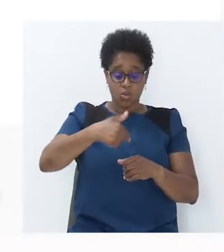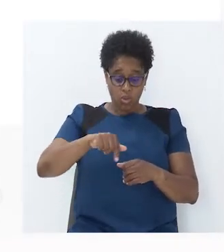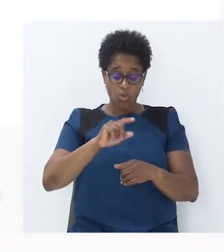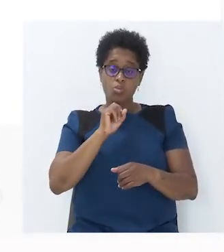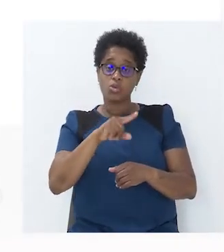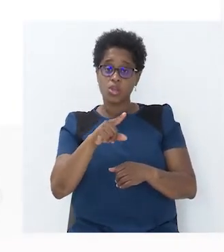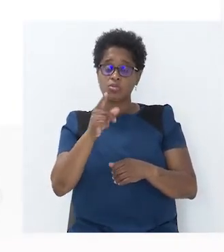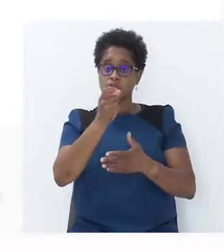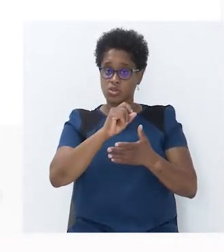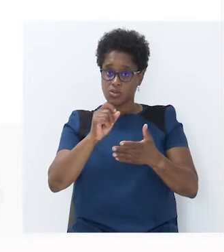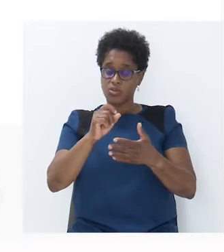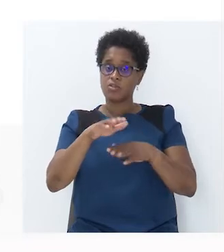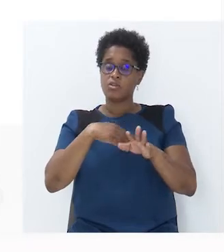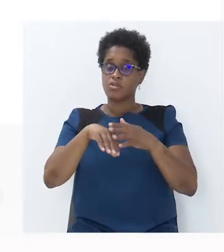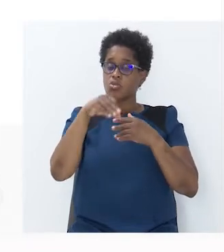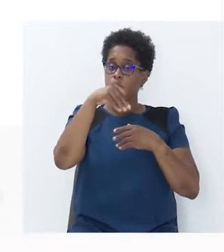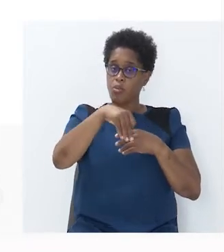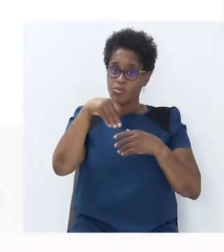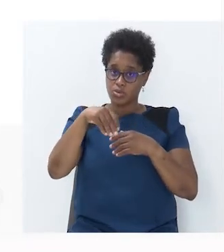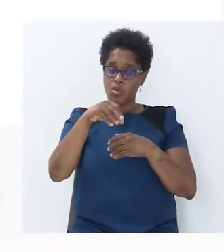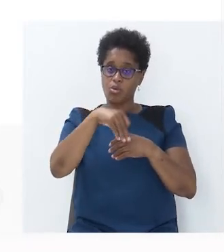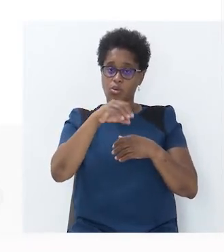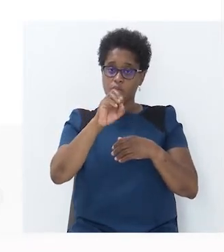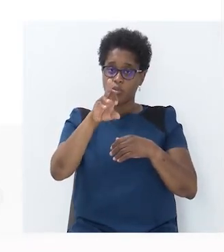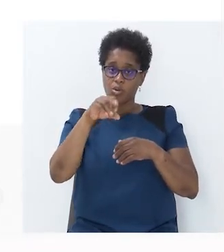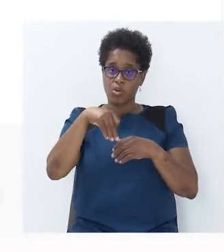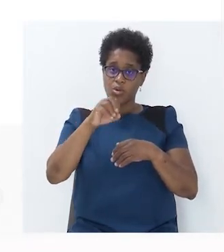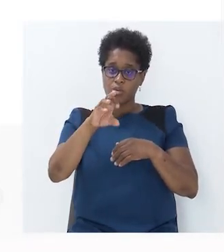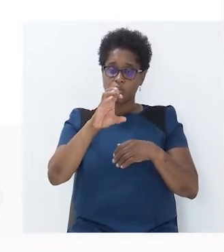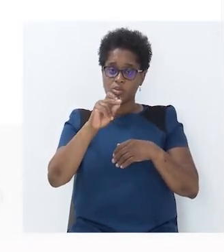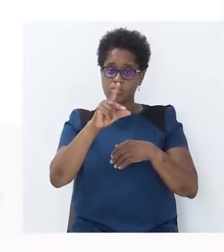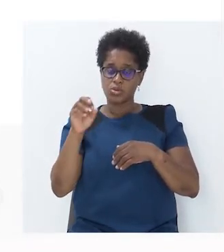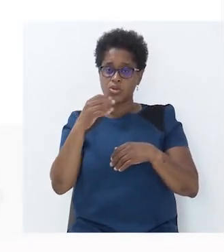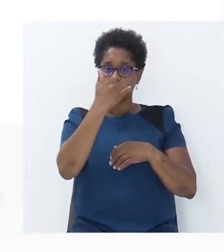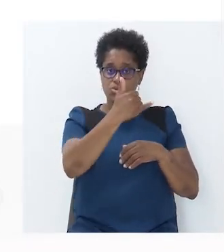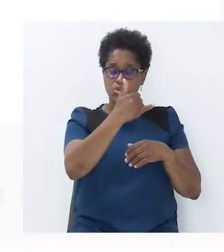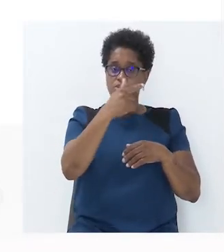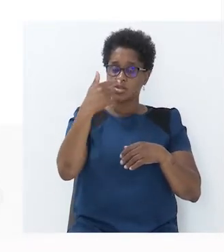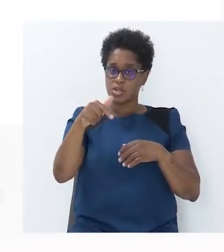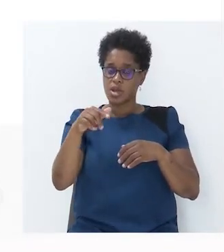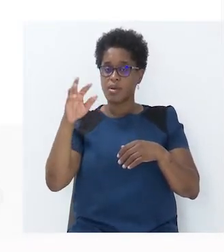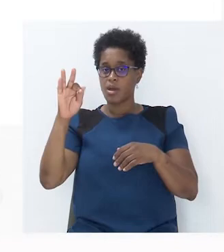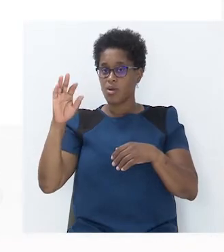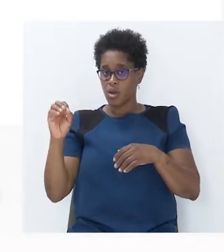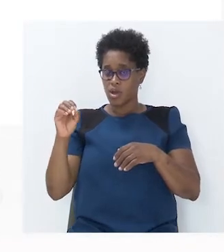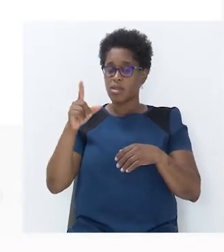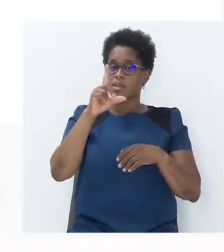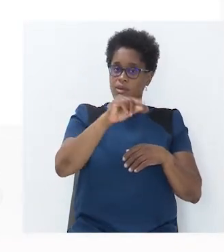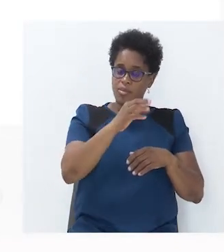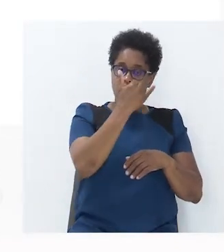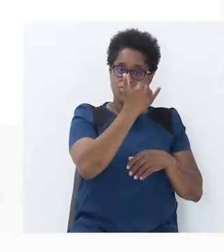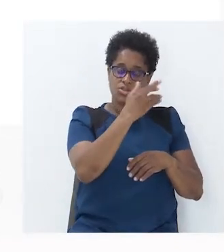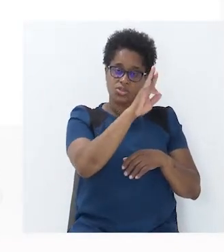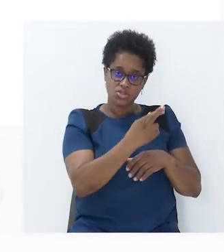montar uma proporção. Então, 2 está para 40, assim como X está